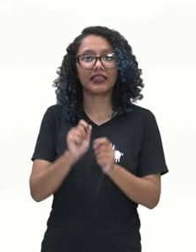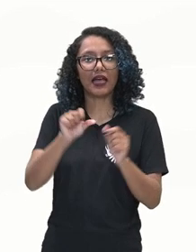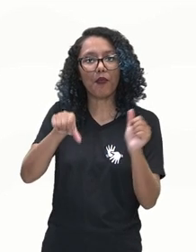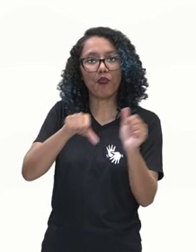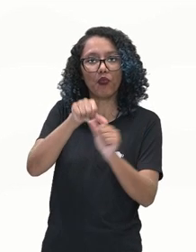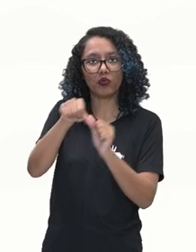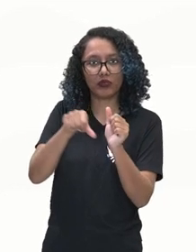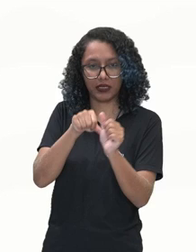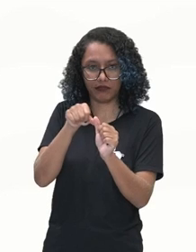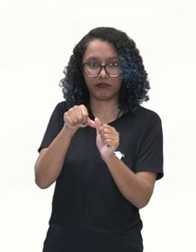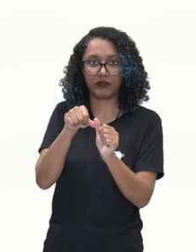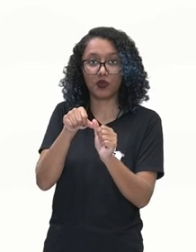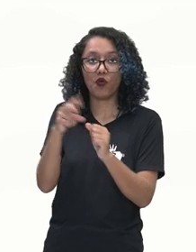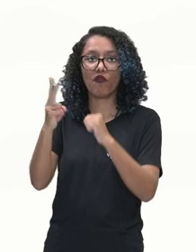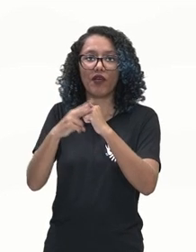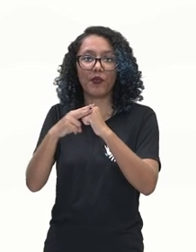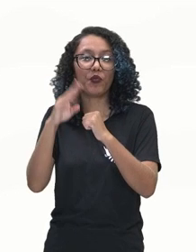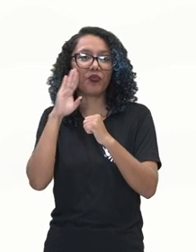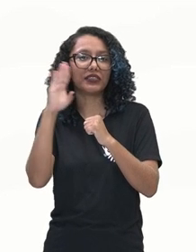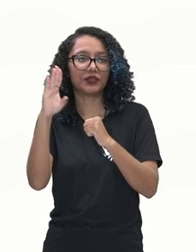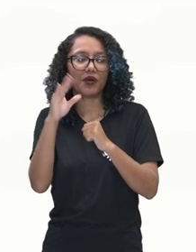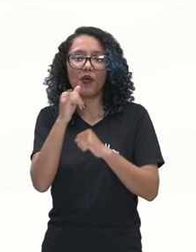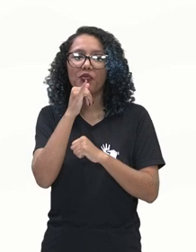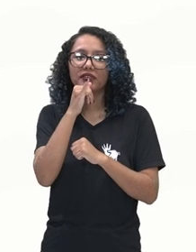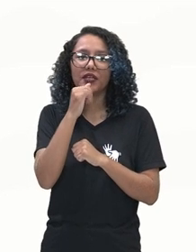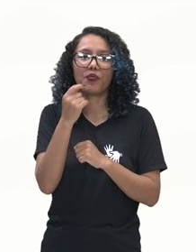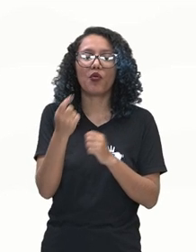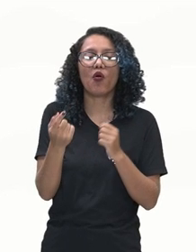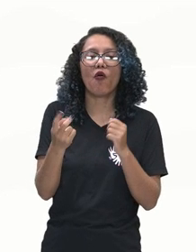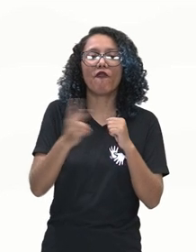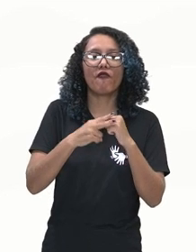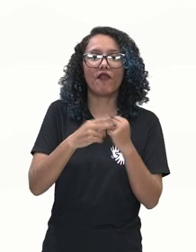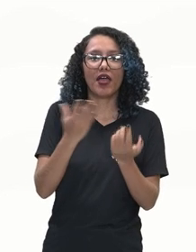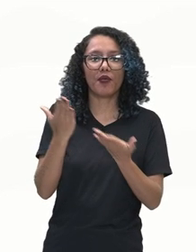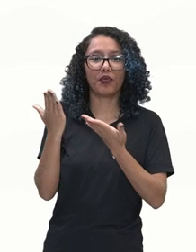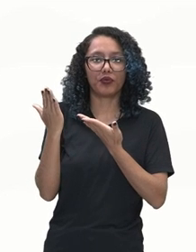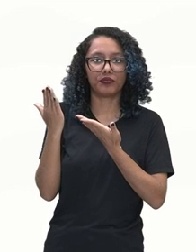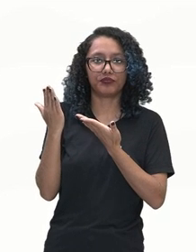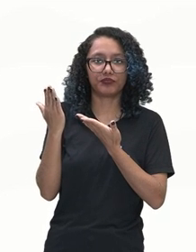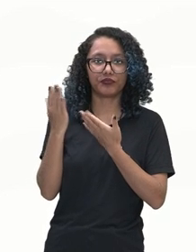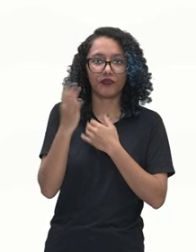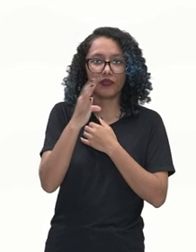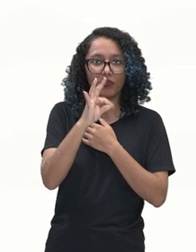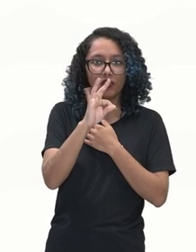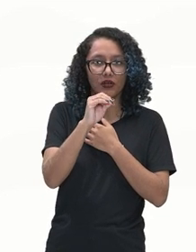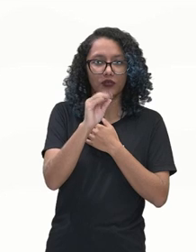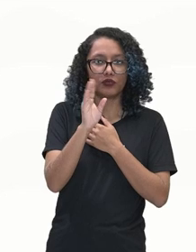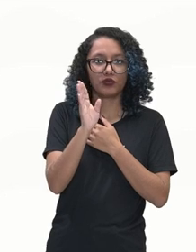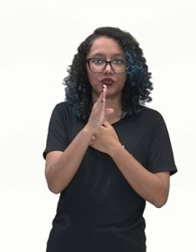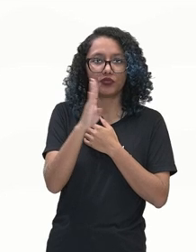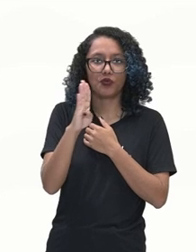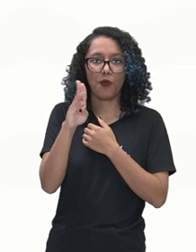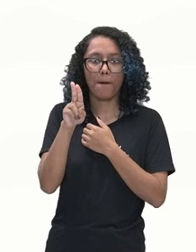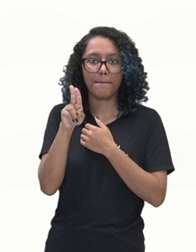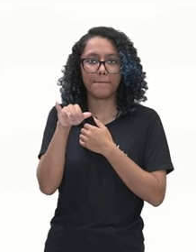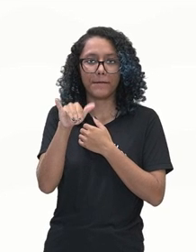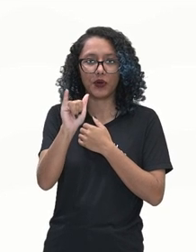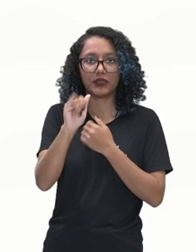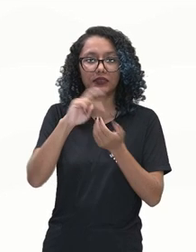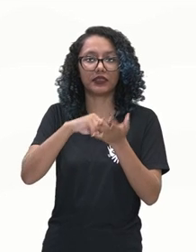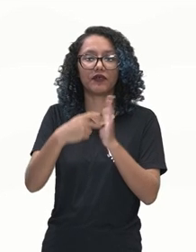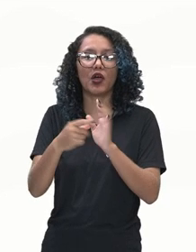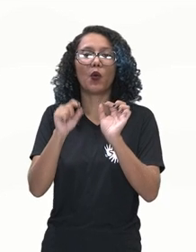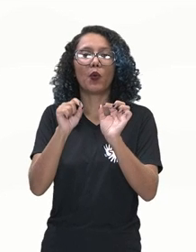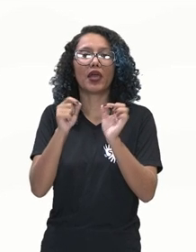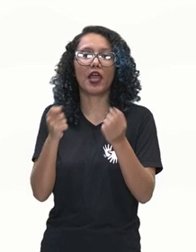O verbo to buy, to buy, ele é o verbo comprar, ok?